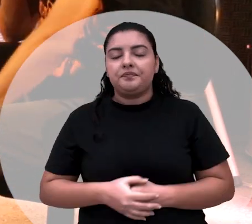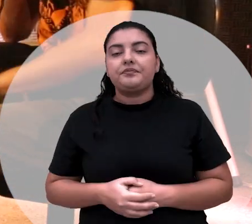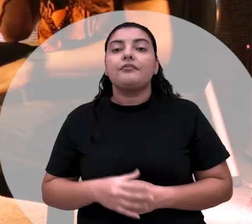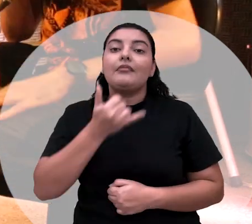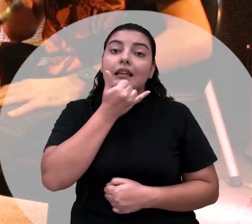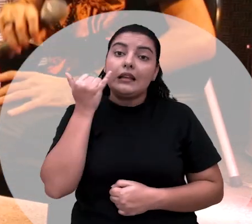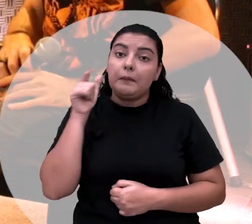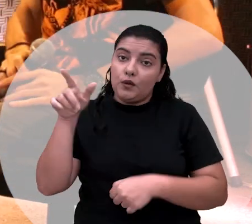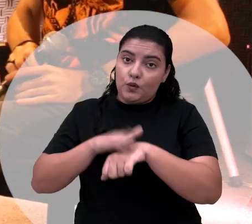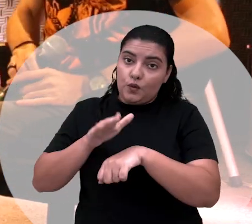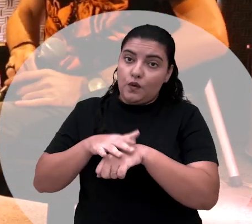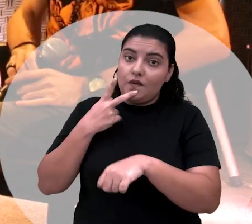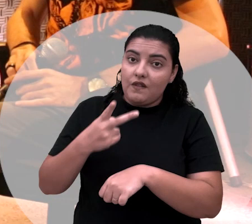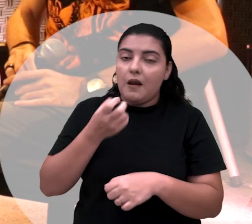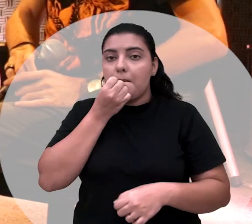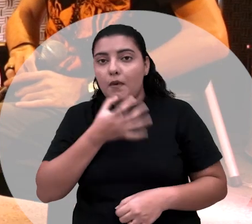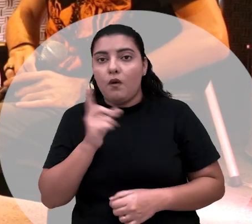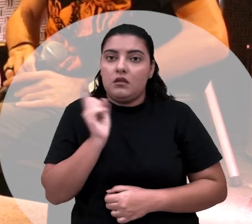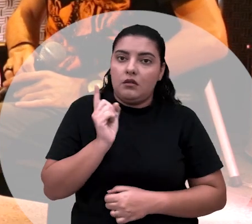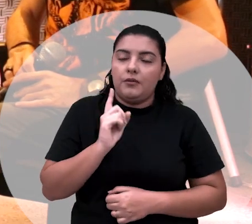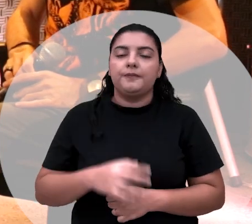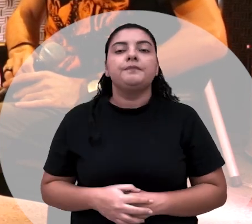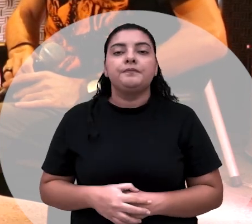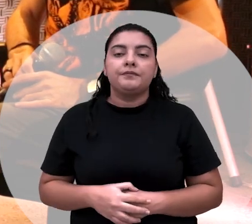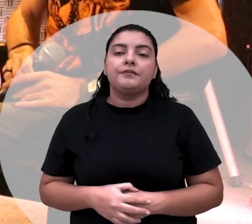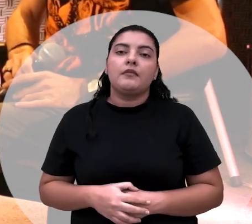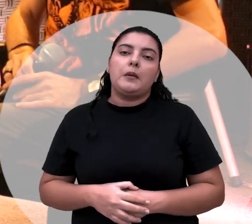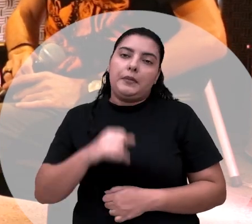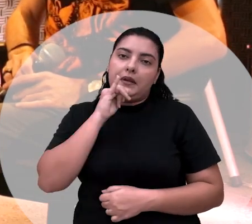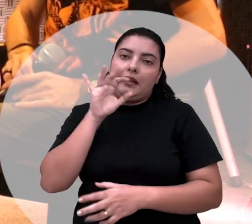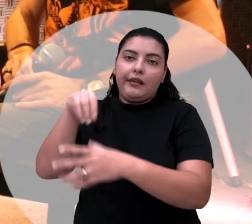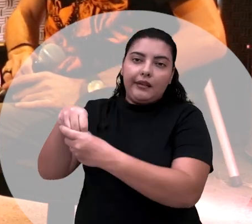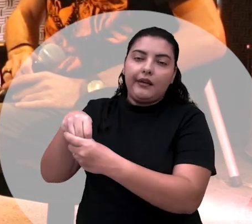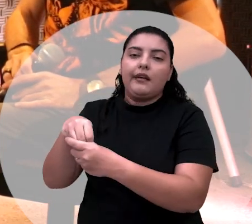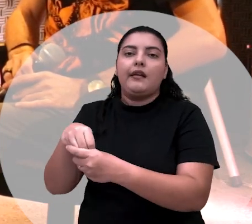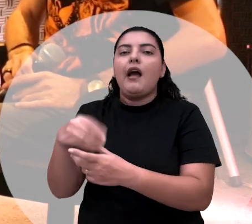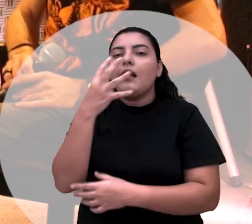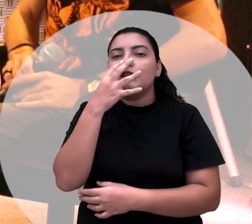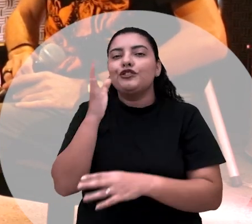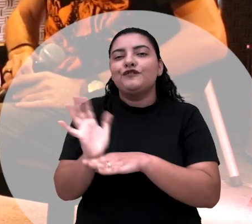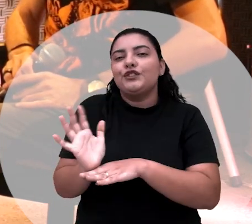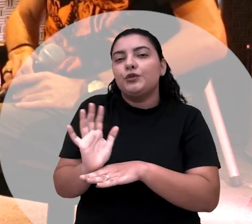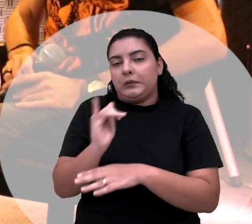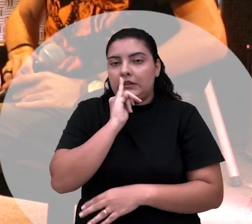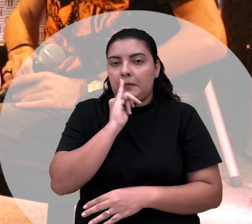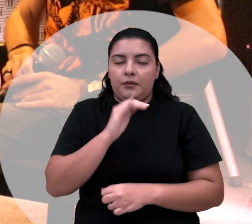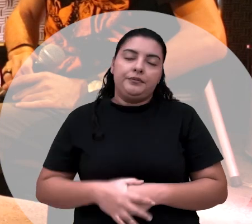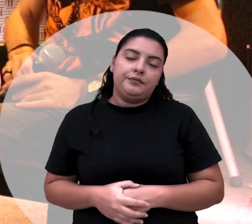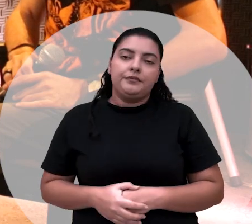Depende do que você fala, do que é bom e ruim. Você, dentro de um negócio desse, você vai assistir um vídeo, vamos supor,